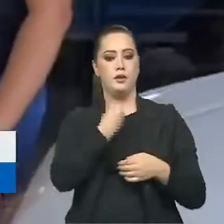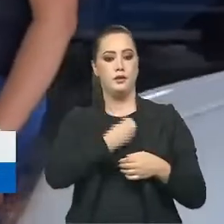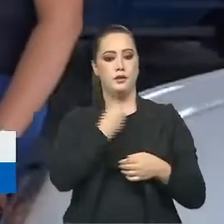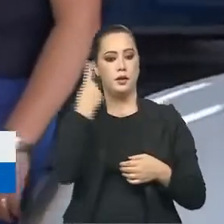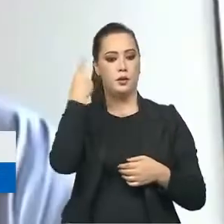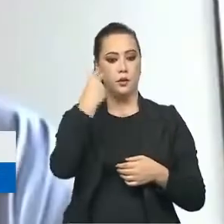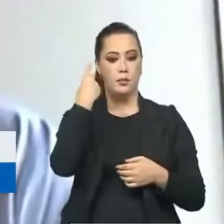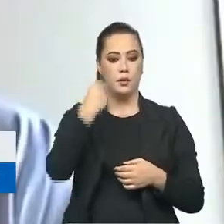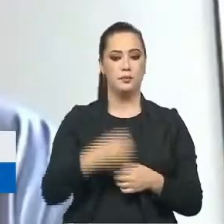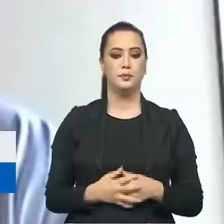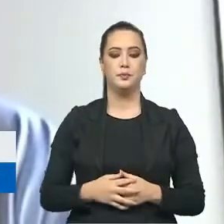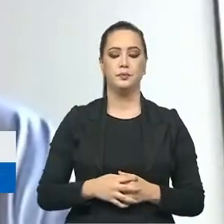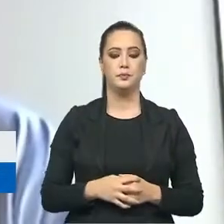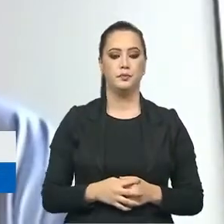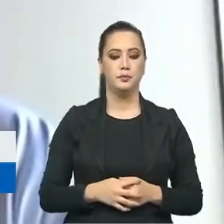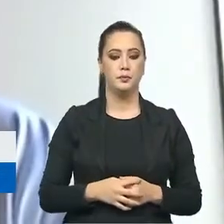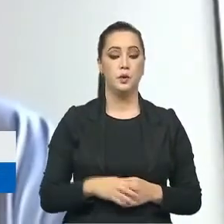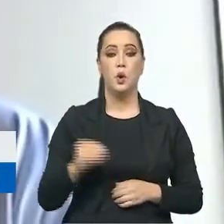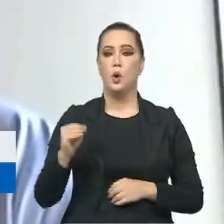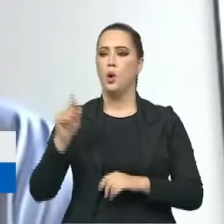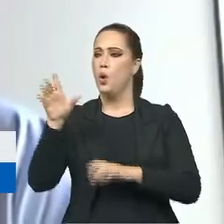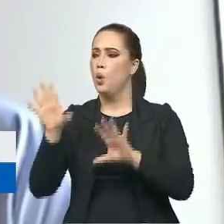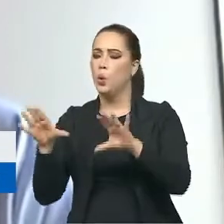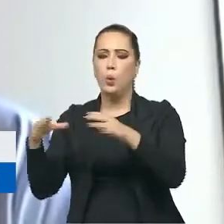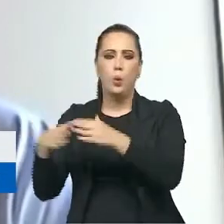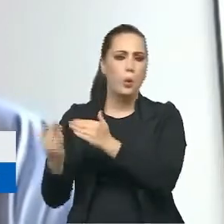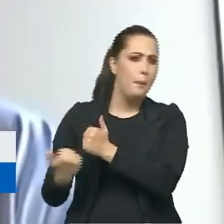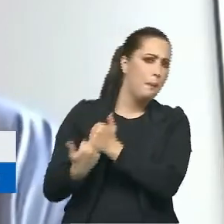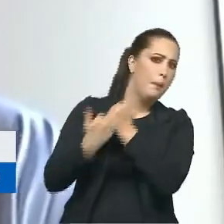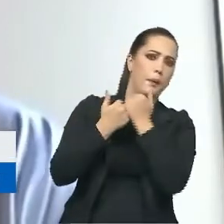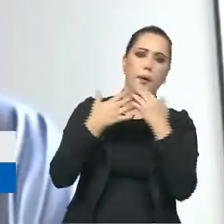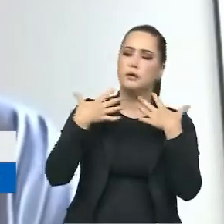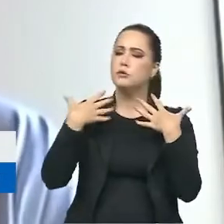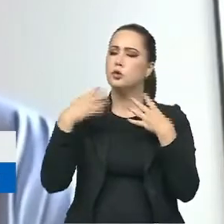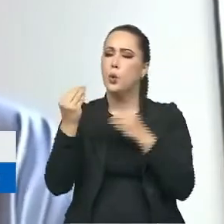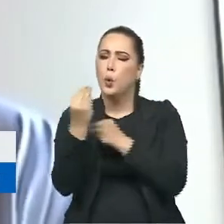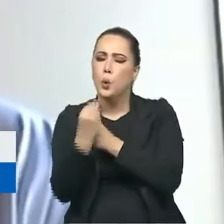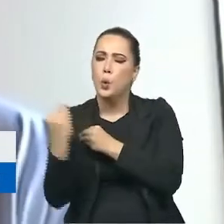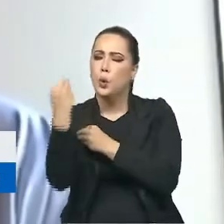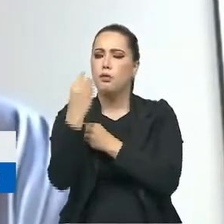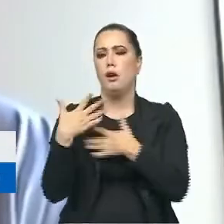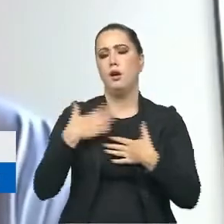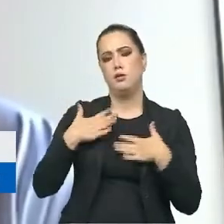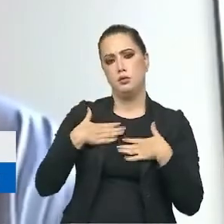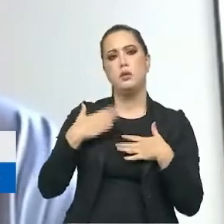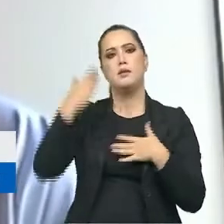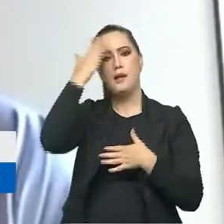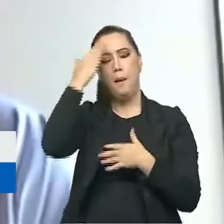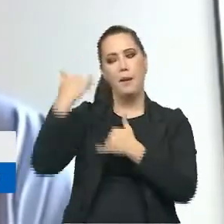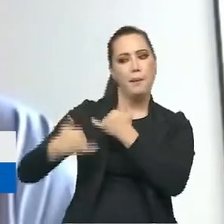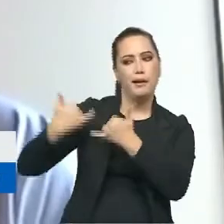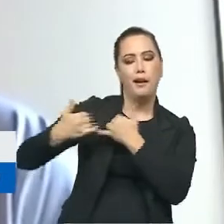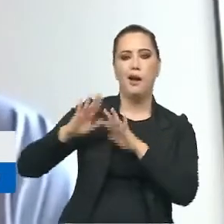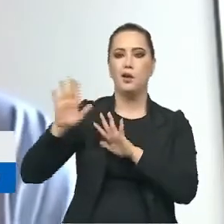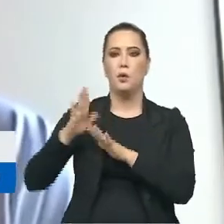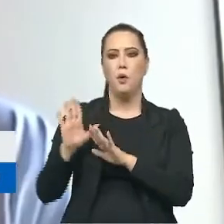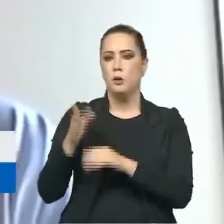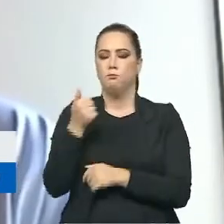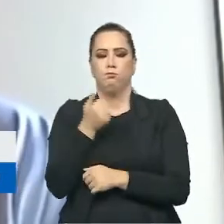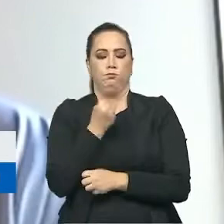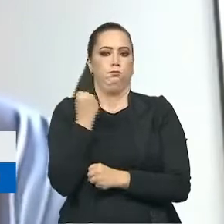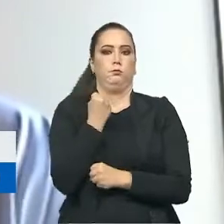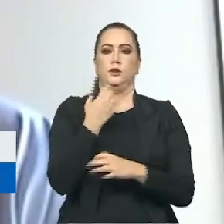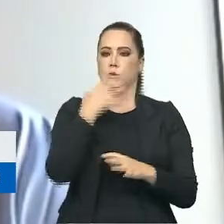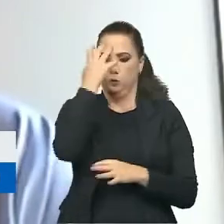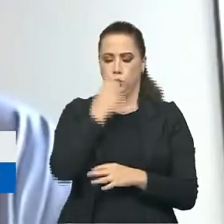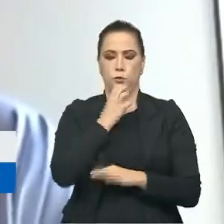do cotidiano. Os enfermeiros muito cuidadosos, muito ansiosos, sabia brincar, não é aquelas pessoas fechadas, sérias,